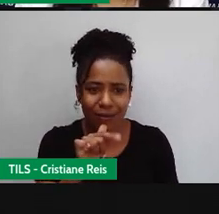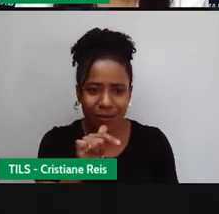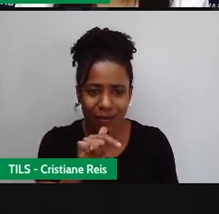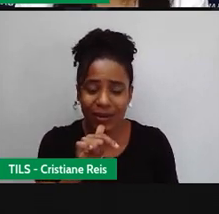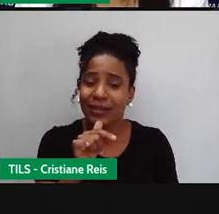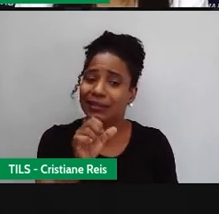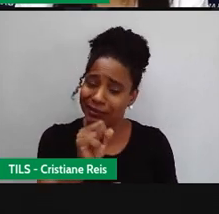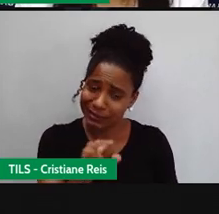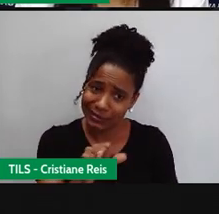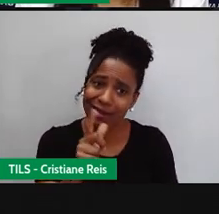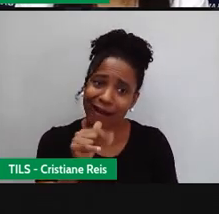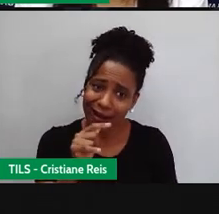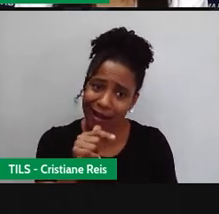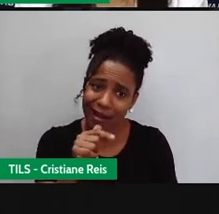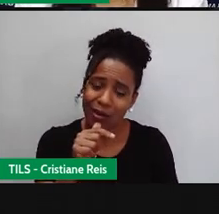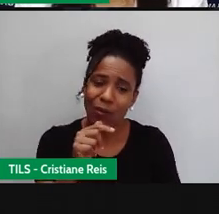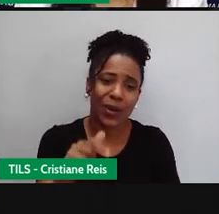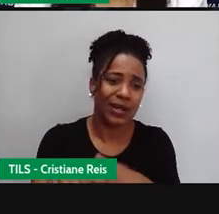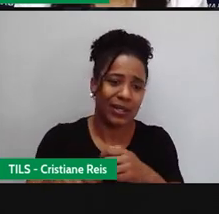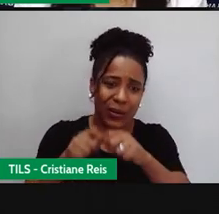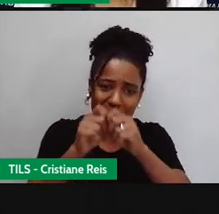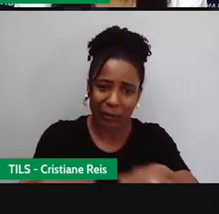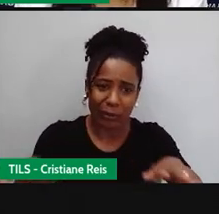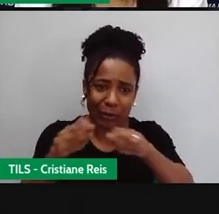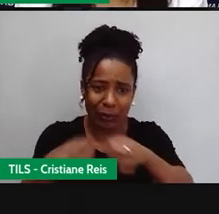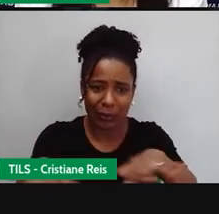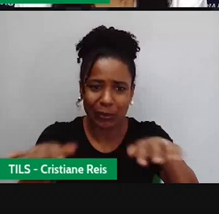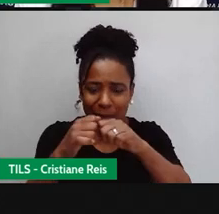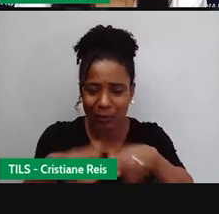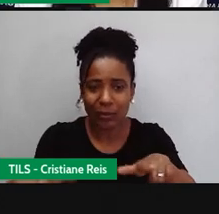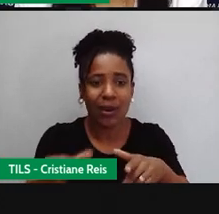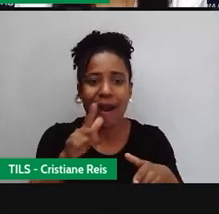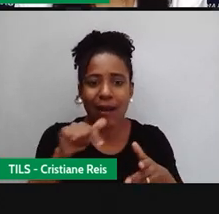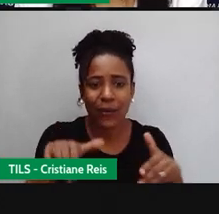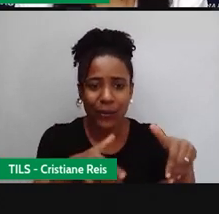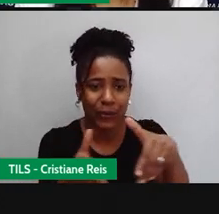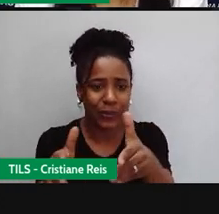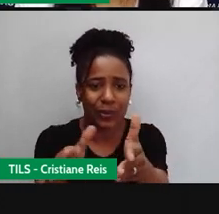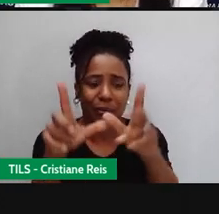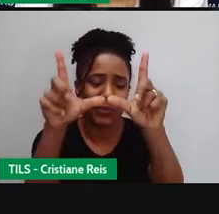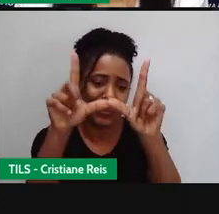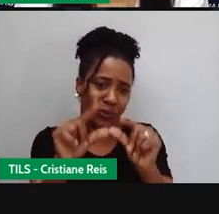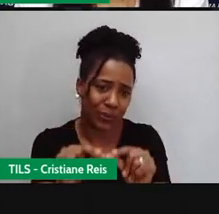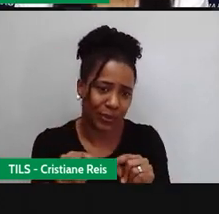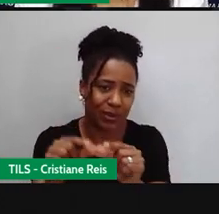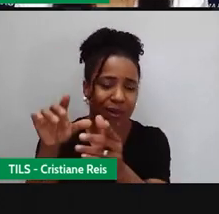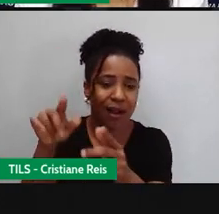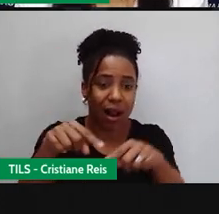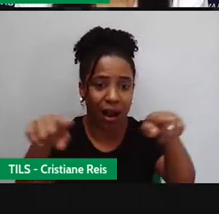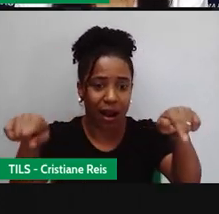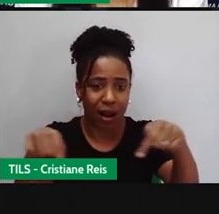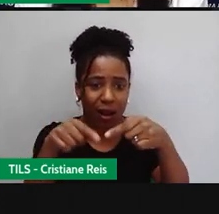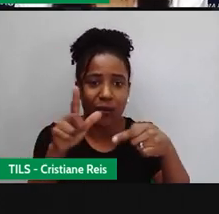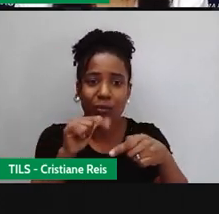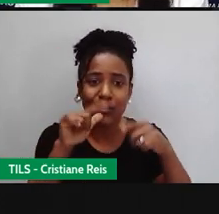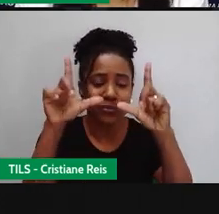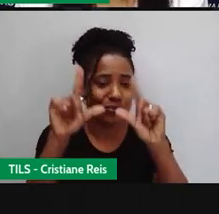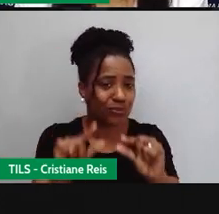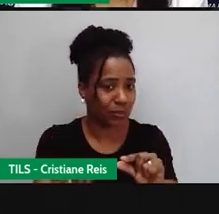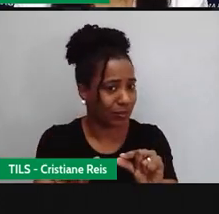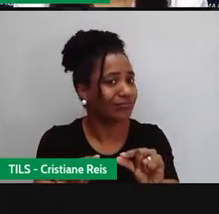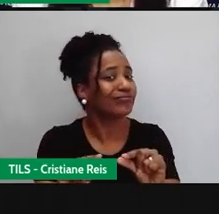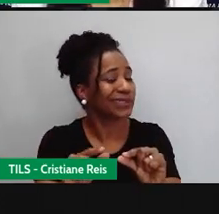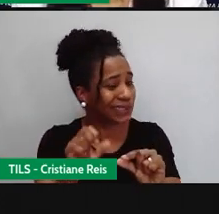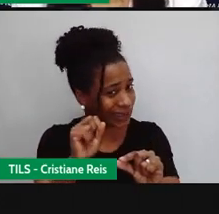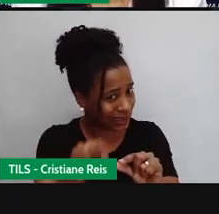utilizada, ela pode acabar. A gente vê aí, né, rios secando, lago secando. Então, se ela é mal utilizada,